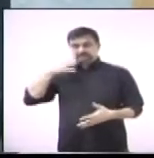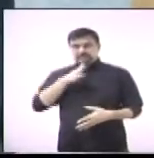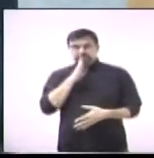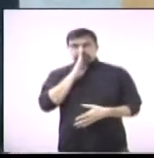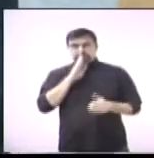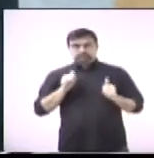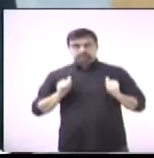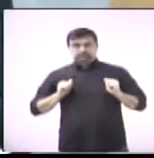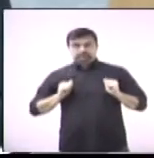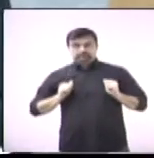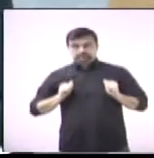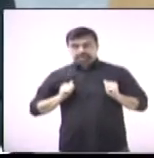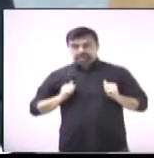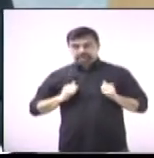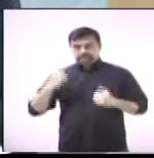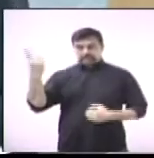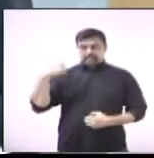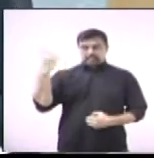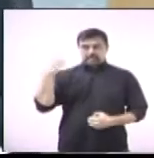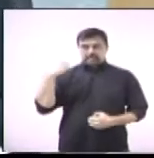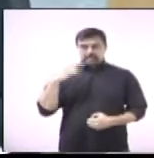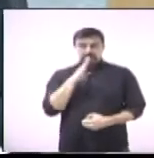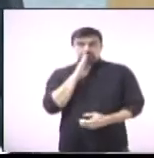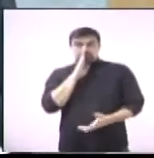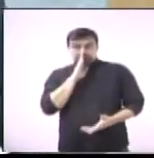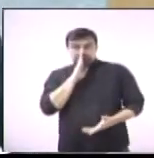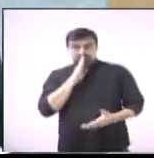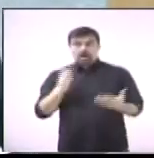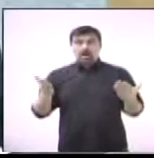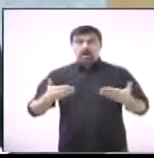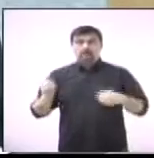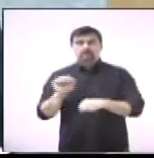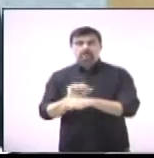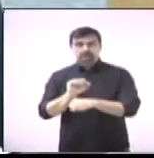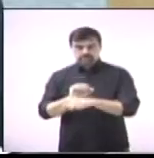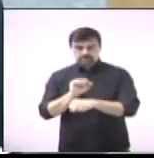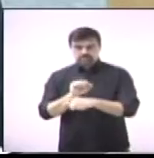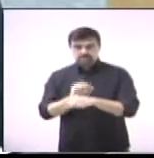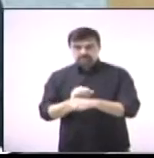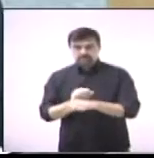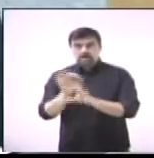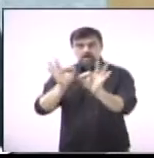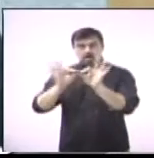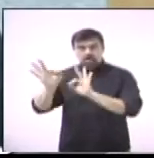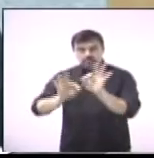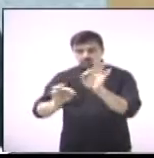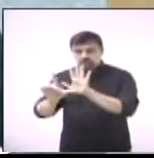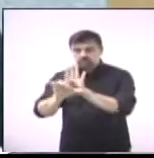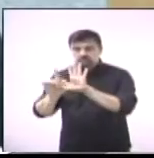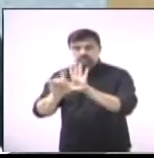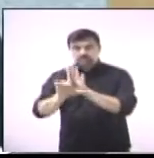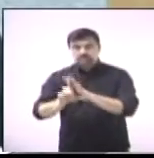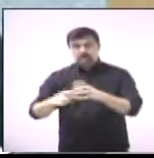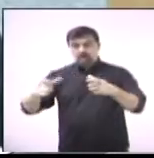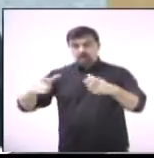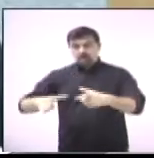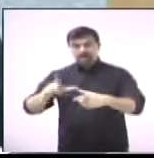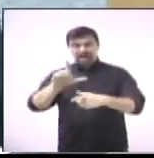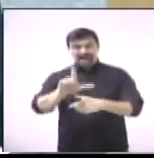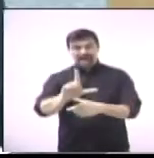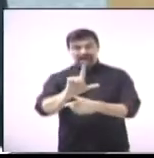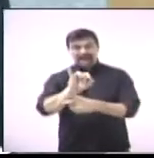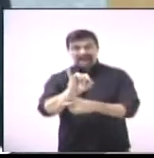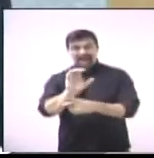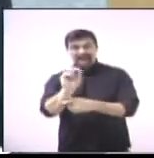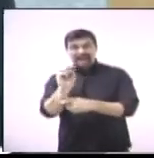quietinha na primeira votação e deixei agora para a parte do mérito. Quero dar os parabéns ao vereador doutor